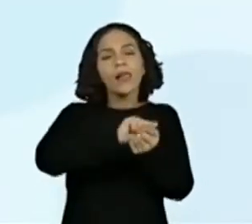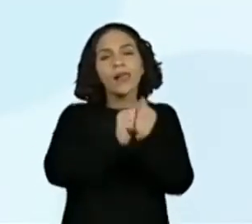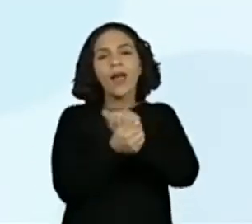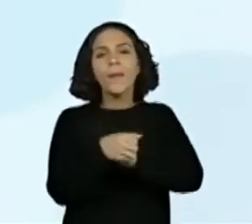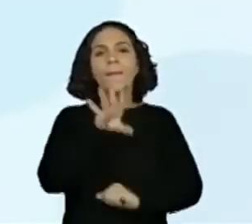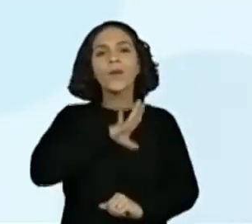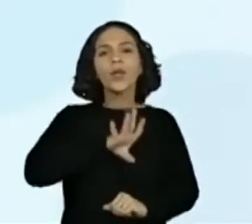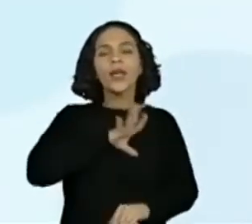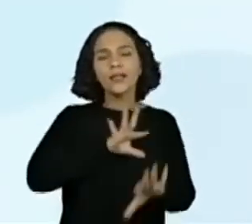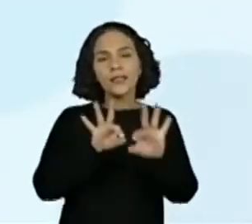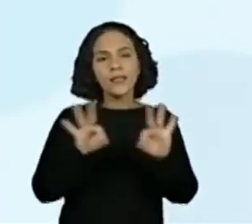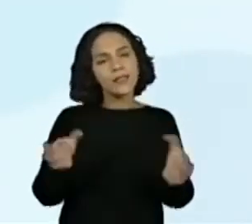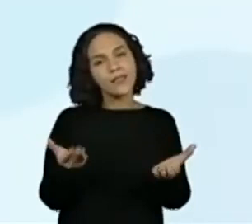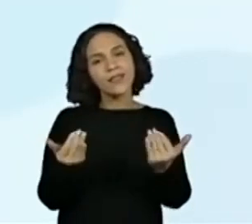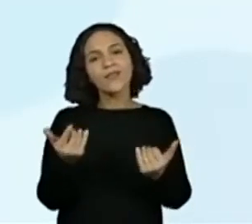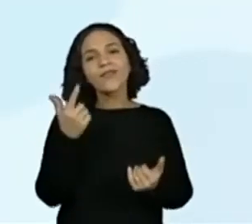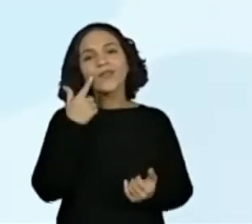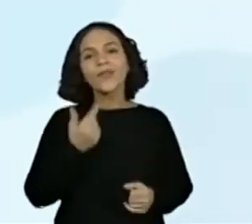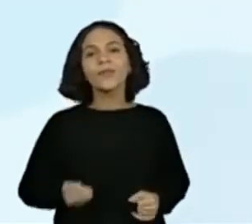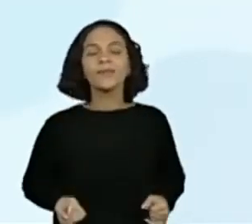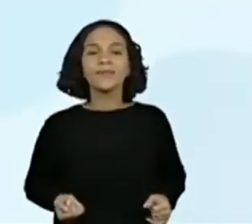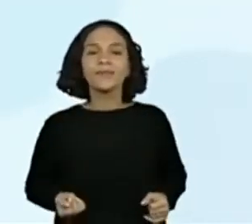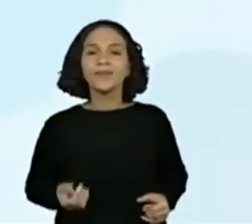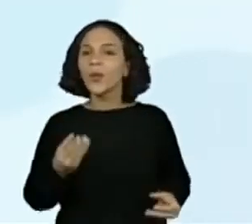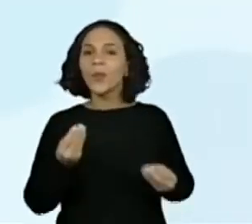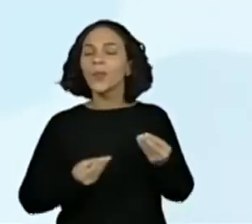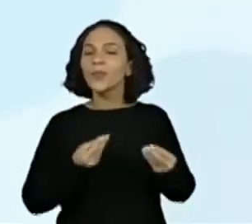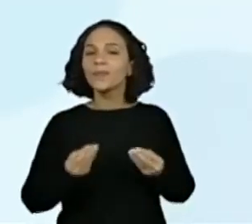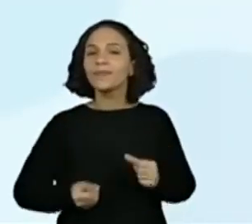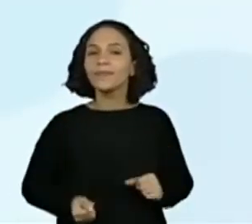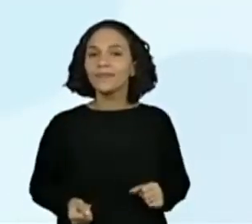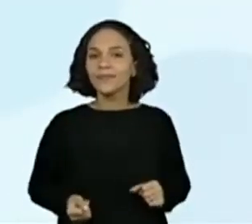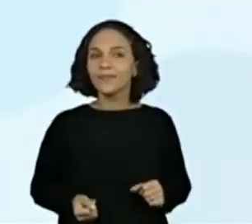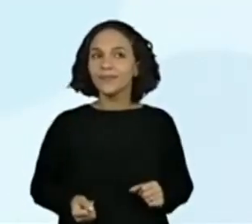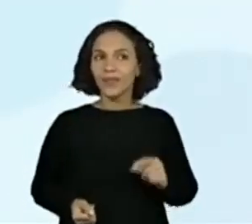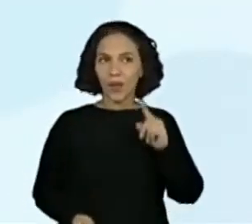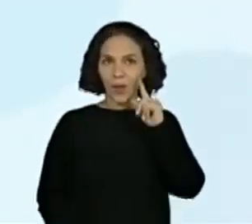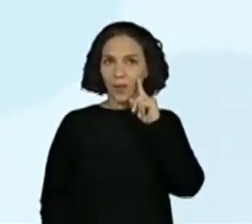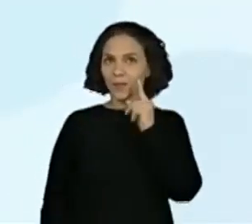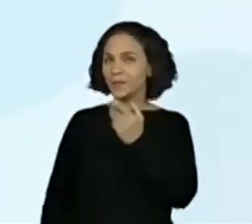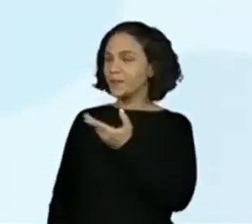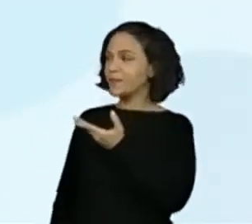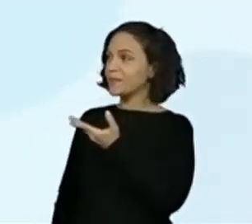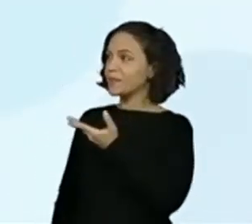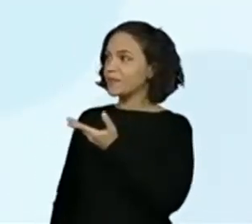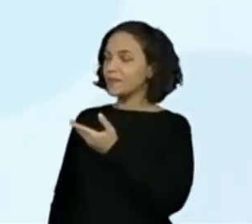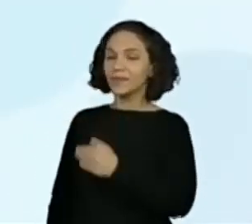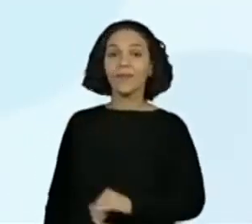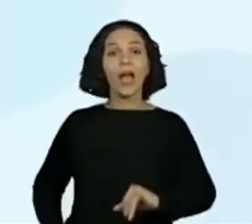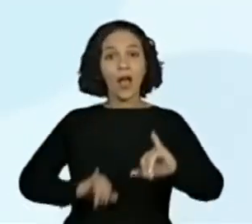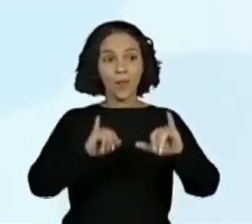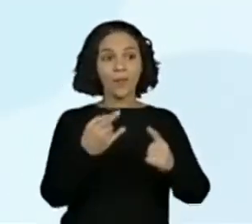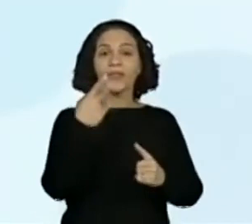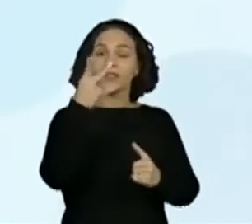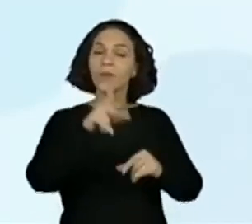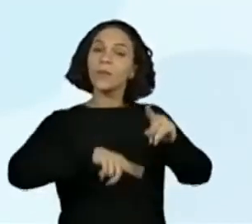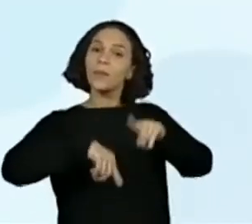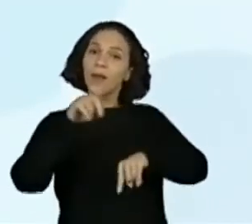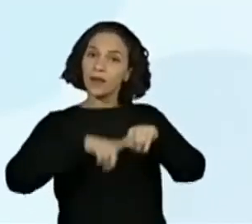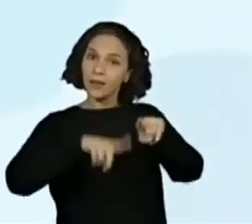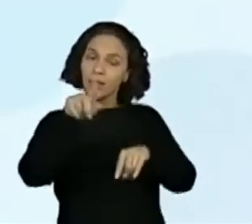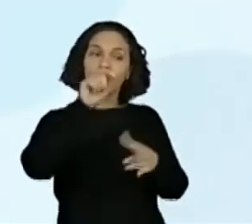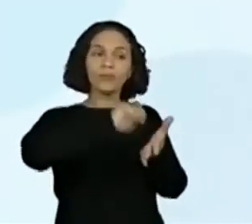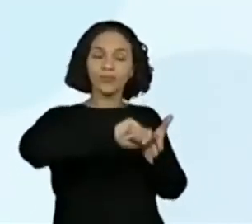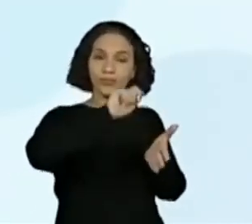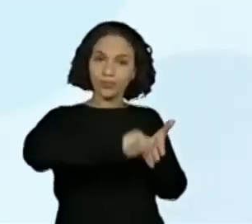1934. Então, vamos escrever por extenso, certo? E você aproveita para escrever no seu material ou